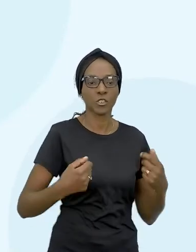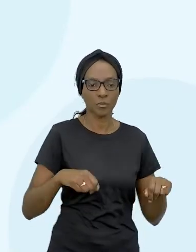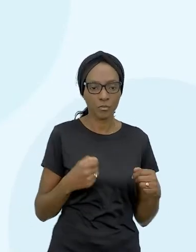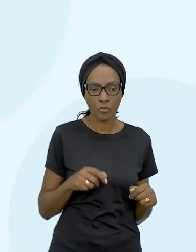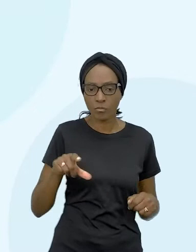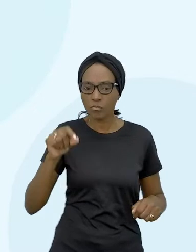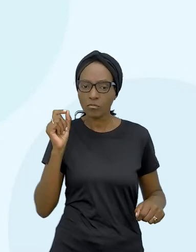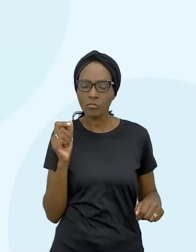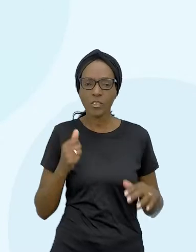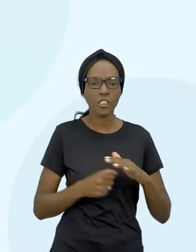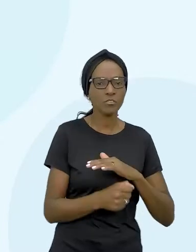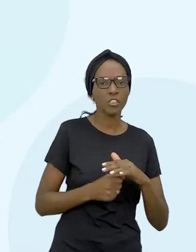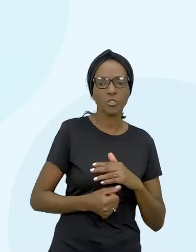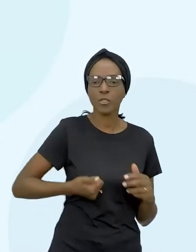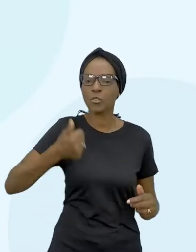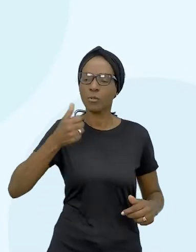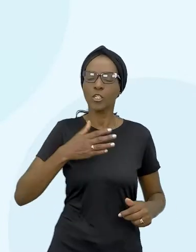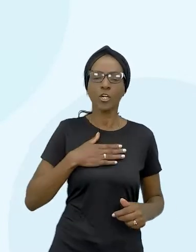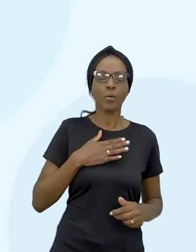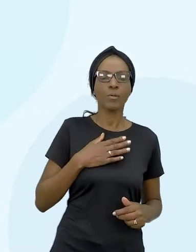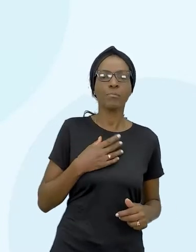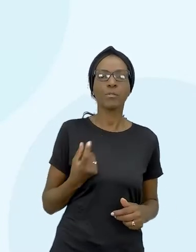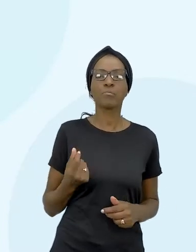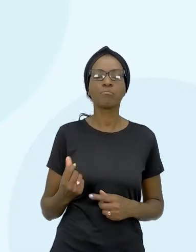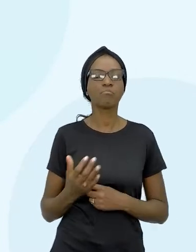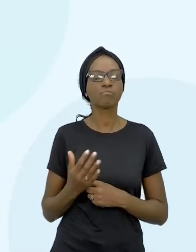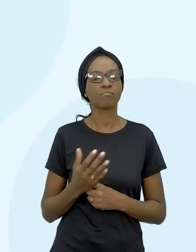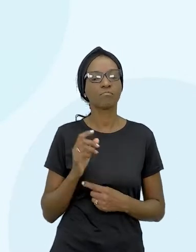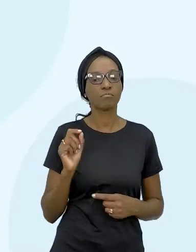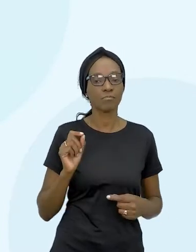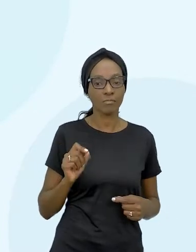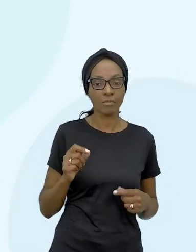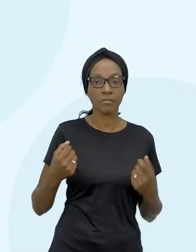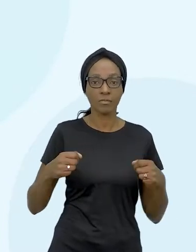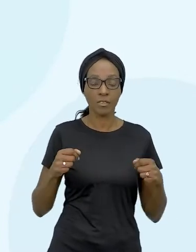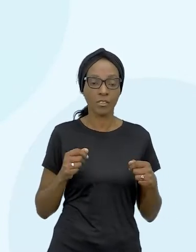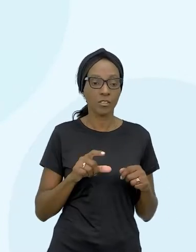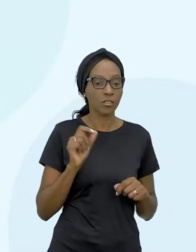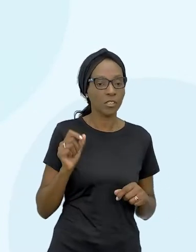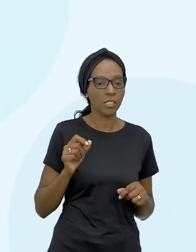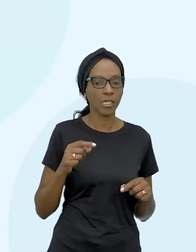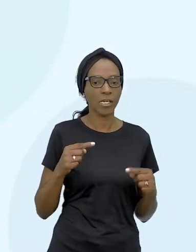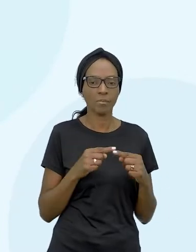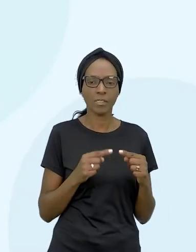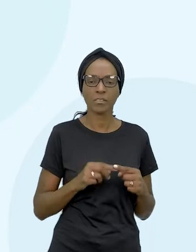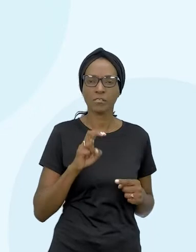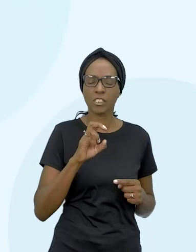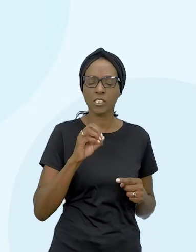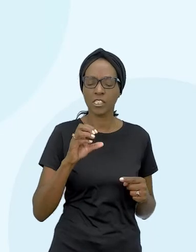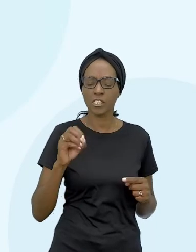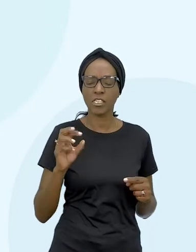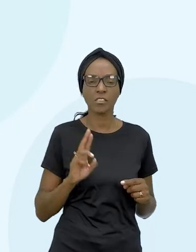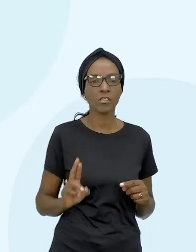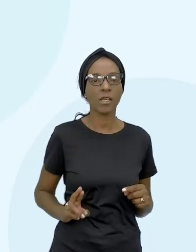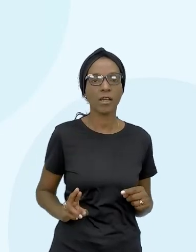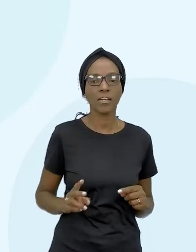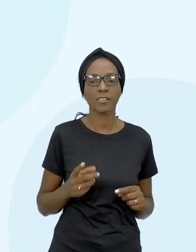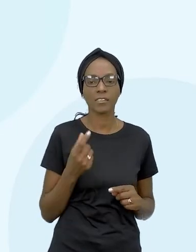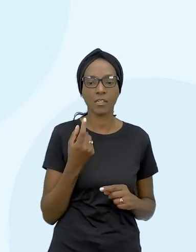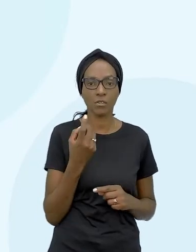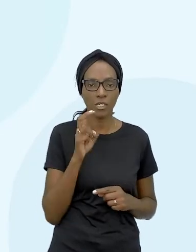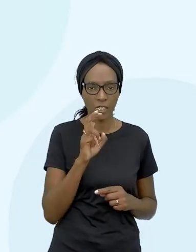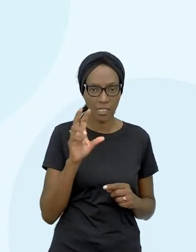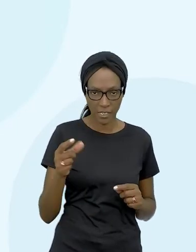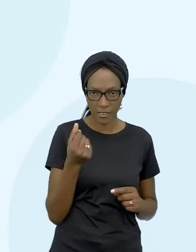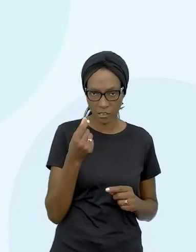investimento lhe trará maior retorno financeiro em uma aplicação de R$500 então ele vai aplicar R$500